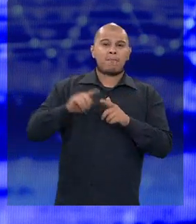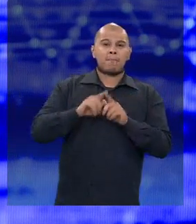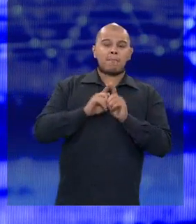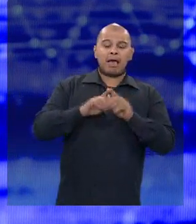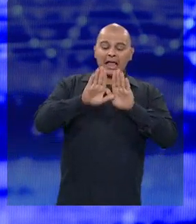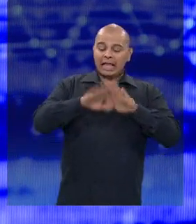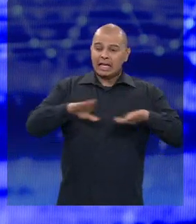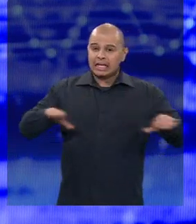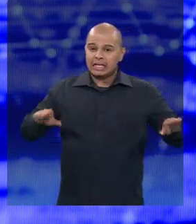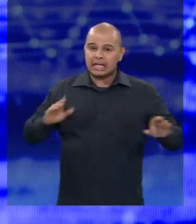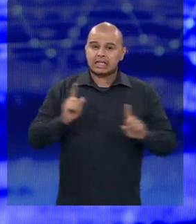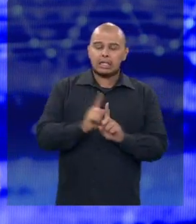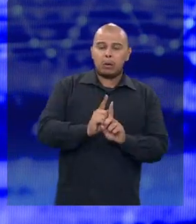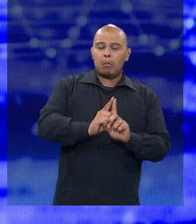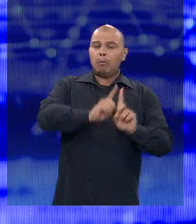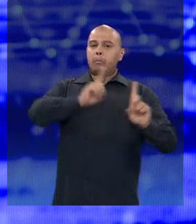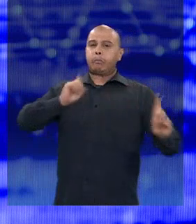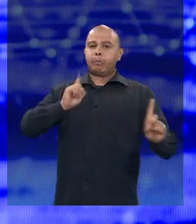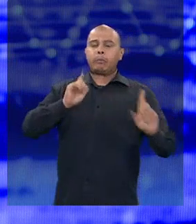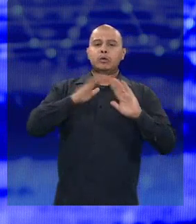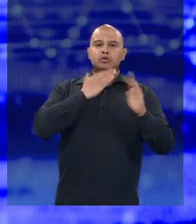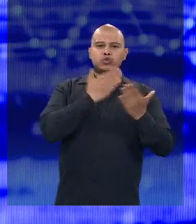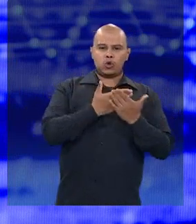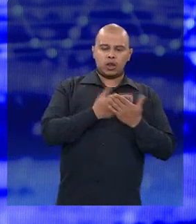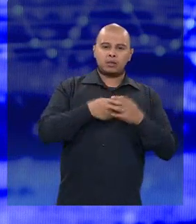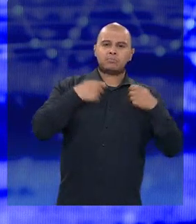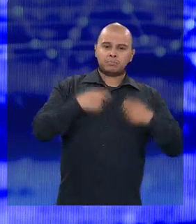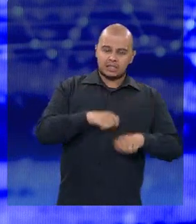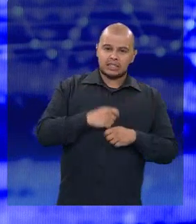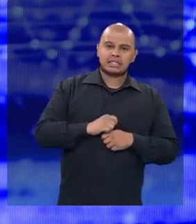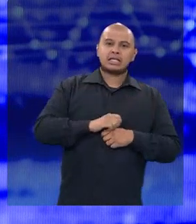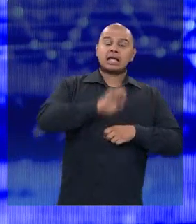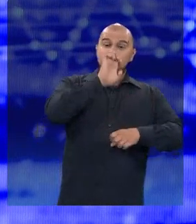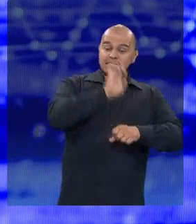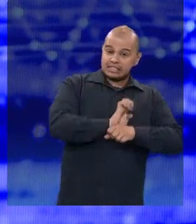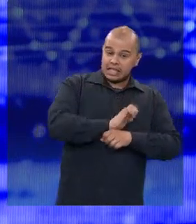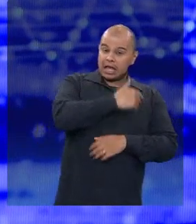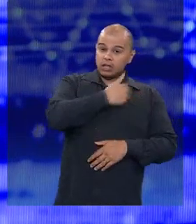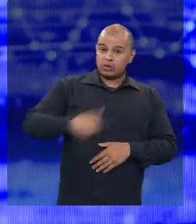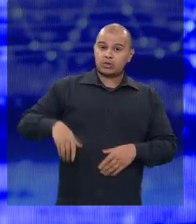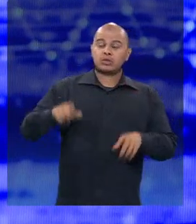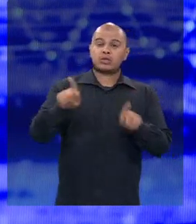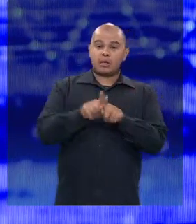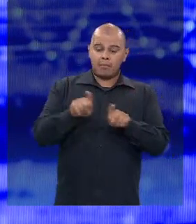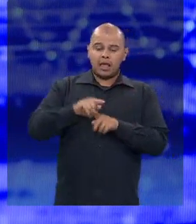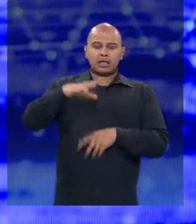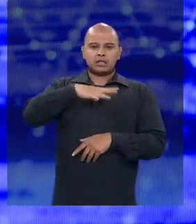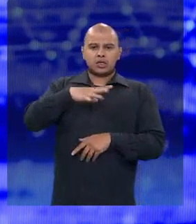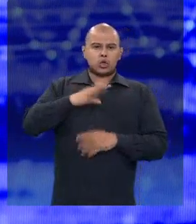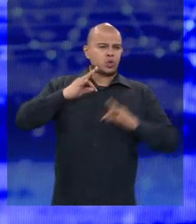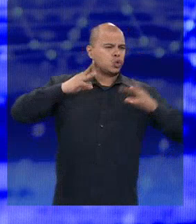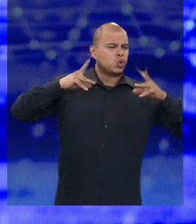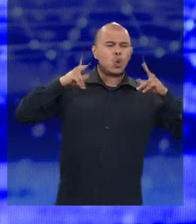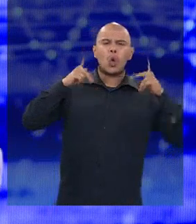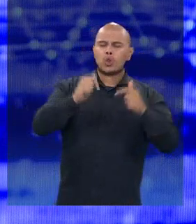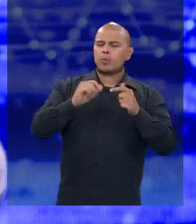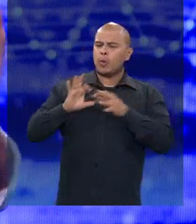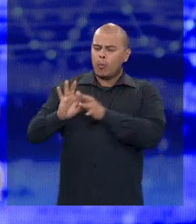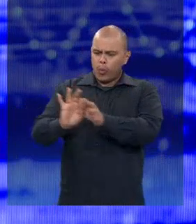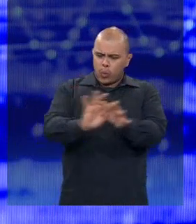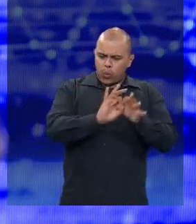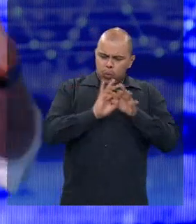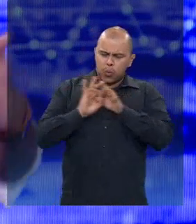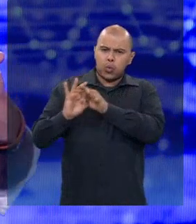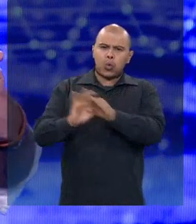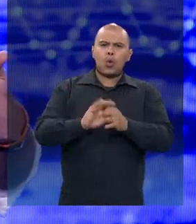força tarefa, é o governo do Estado junto com os municípios, todos pela educação, parceiro, Instituto Ayrton Senna, todo mundo, público,